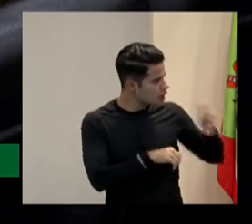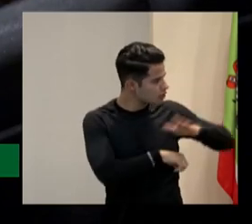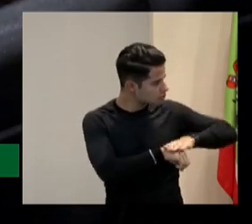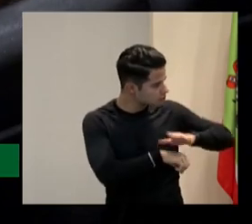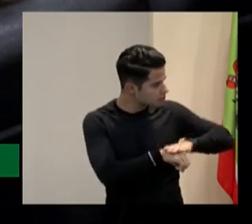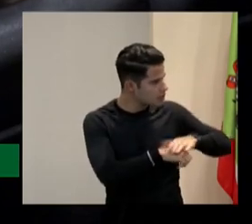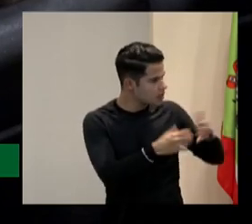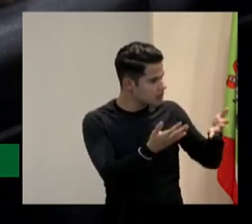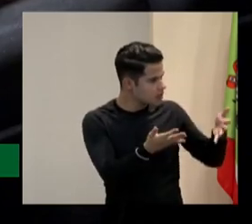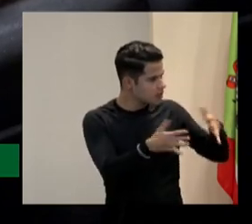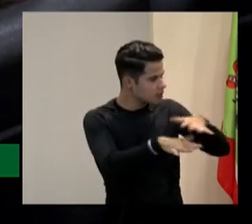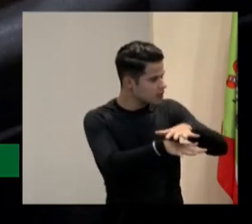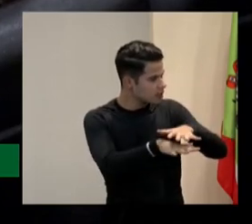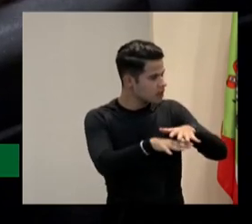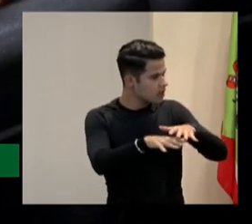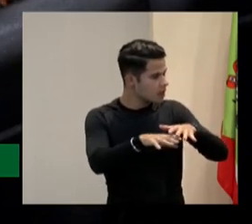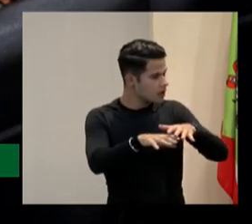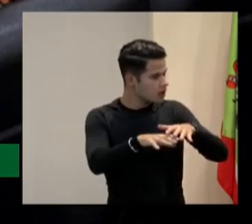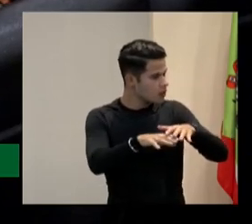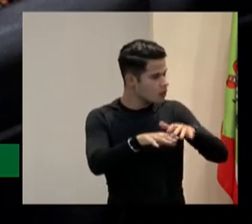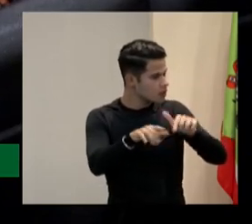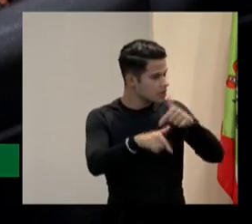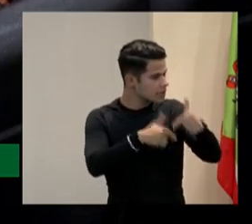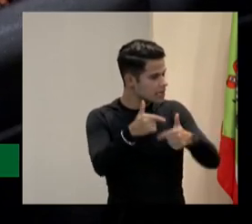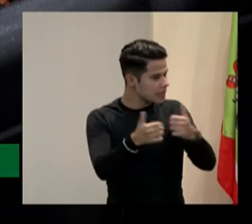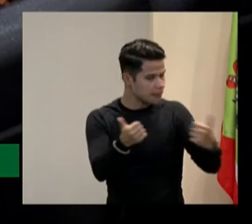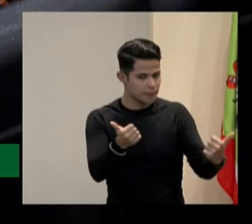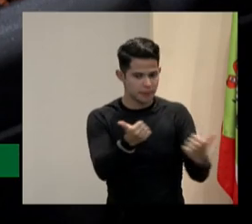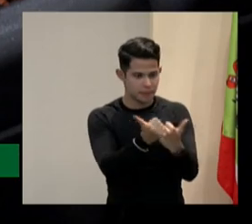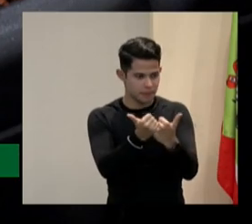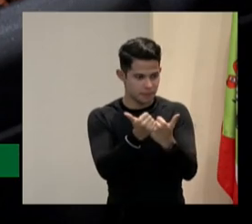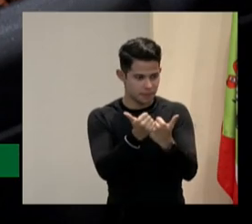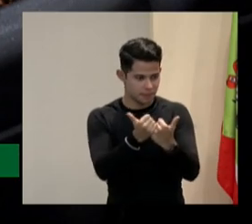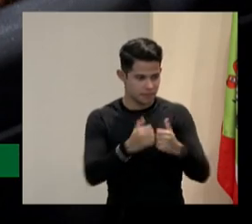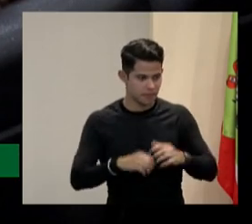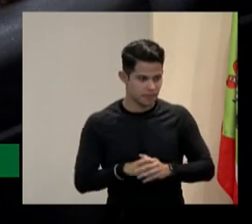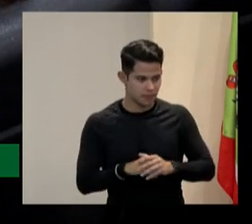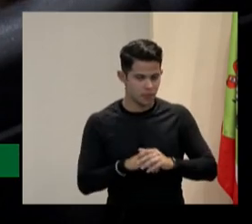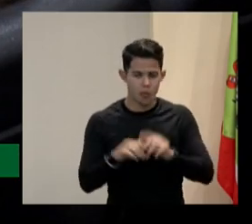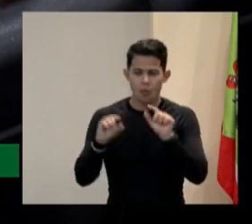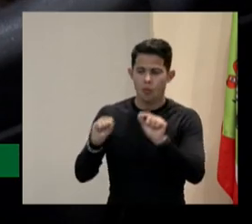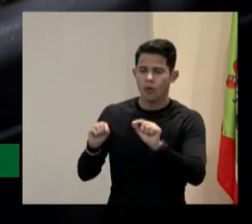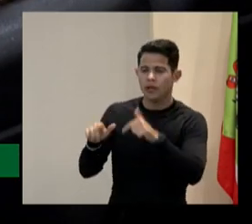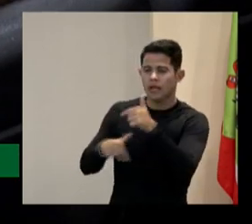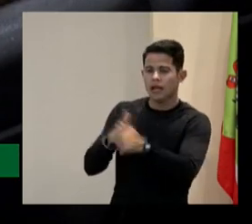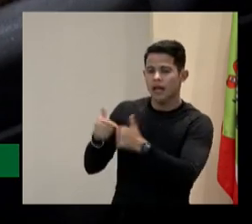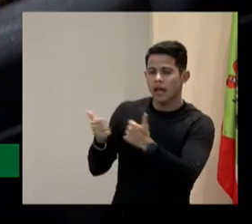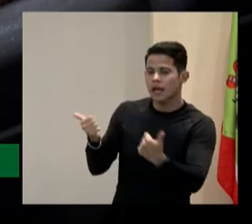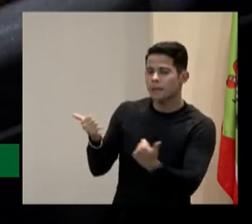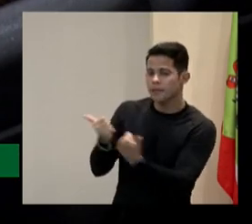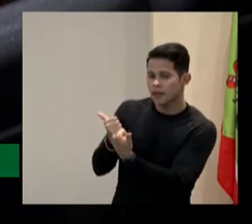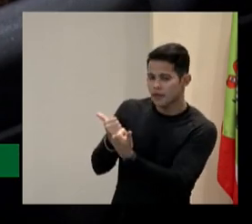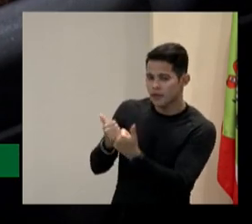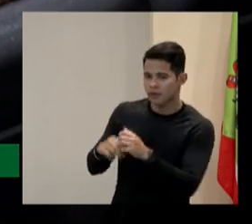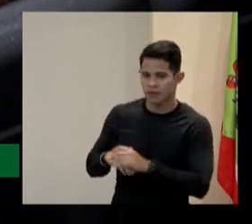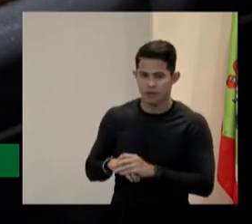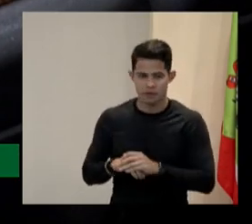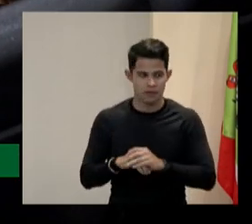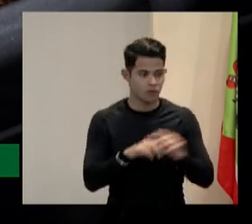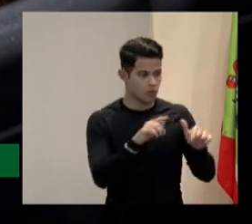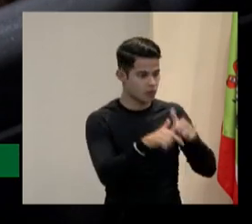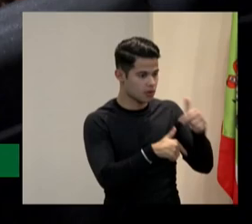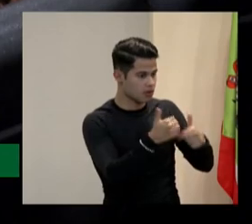inclusão com emprego apoiado o que é emprego apoiado o emprego apoiado é uma